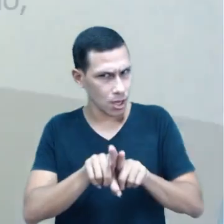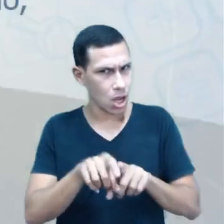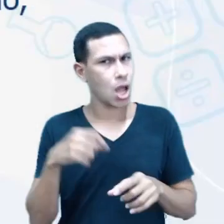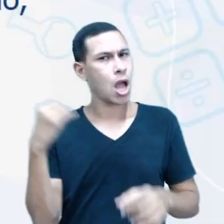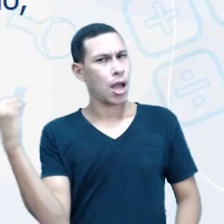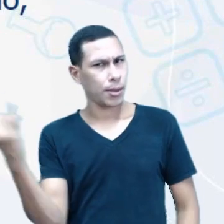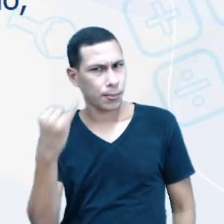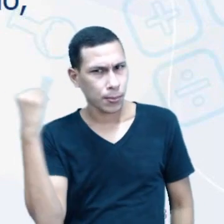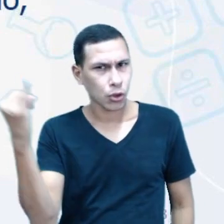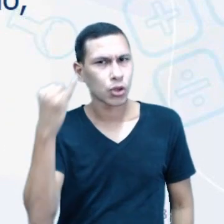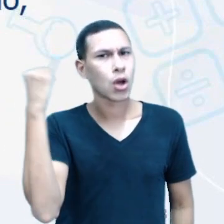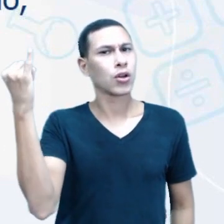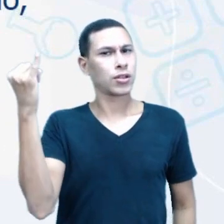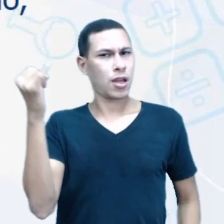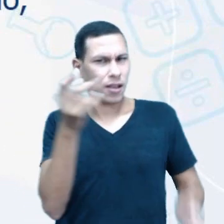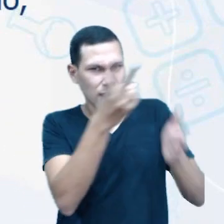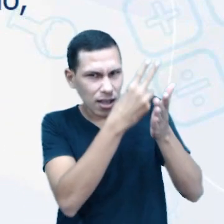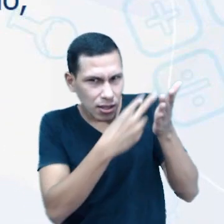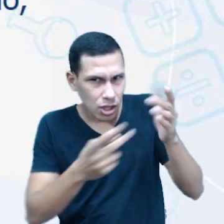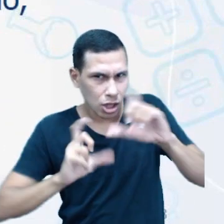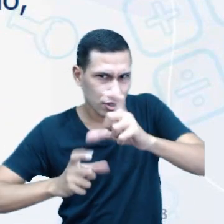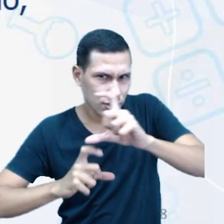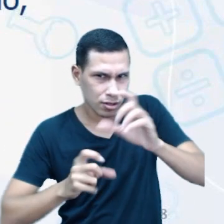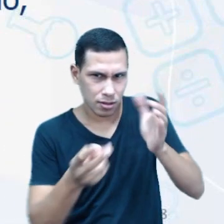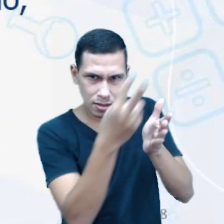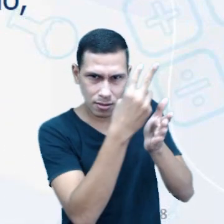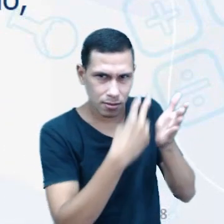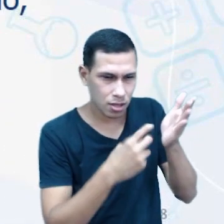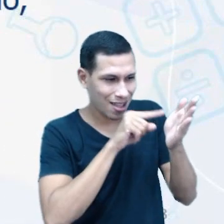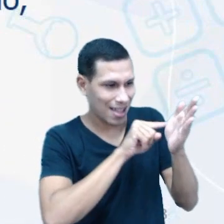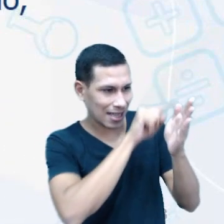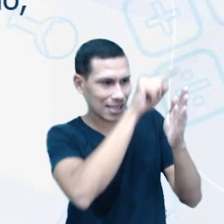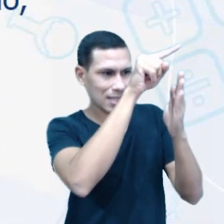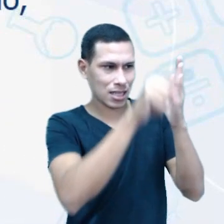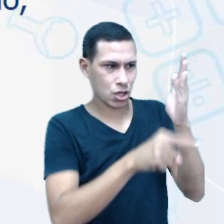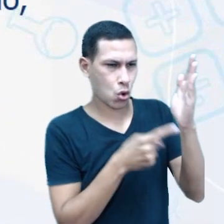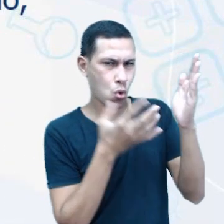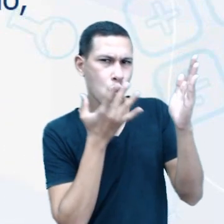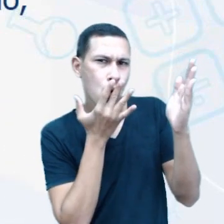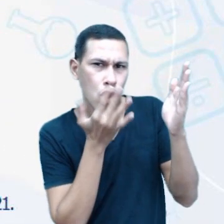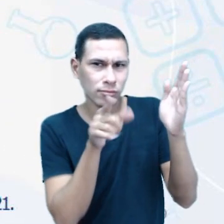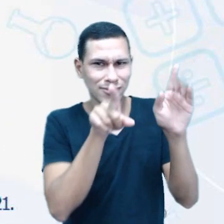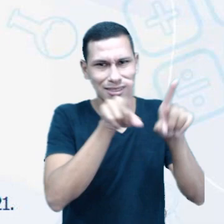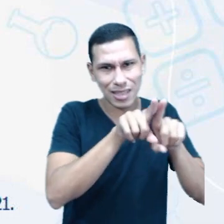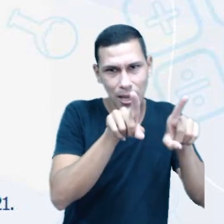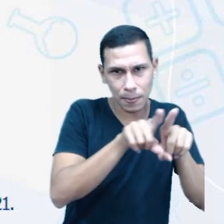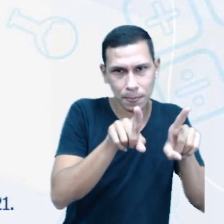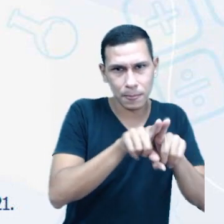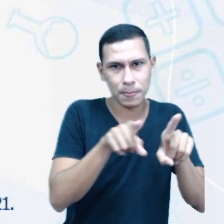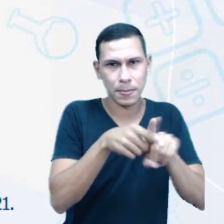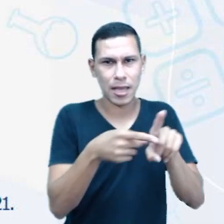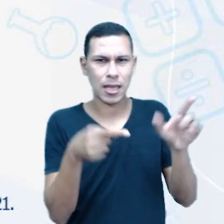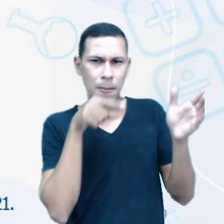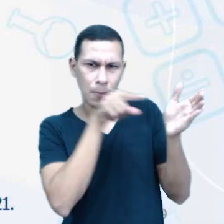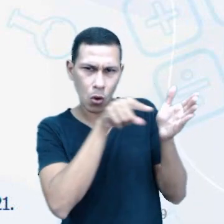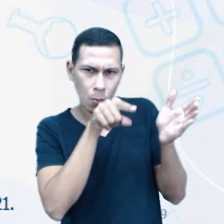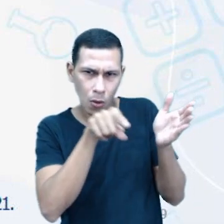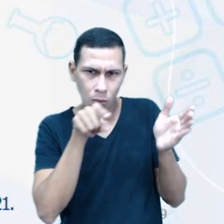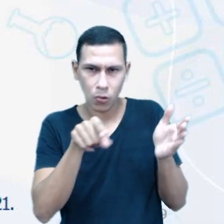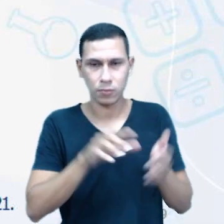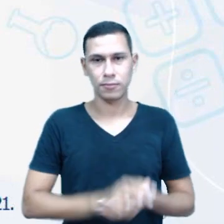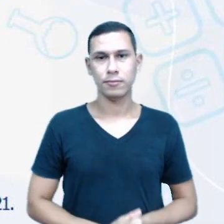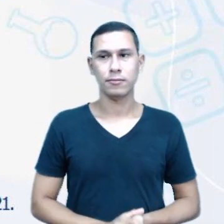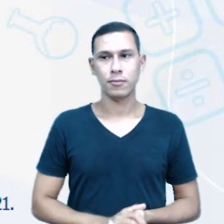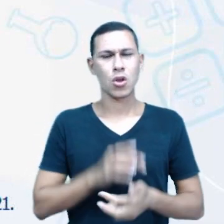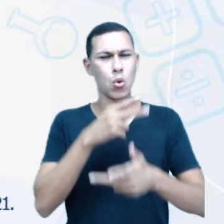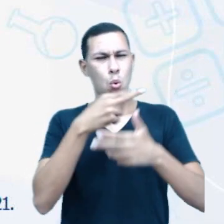dos contornos e colorações, assim como das pontuações. Um outro ponto